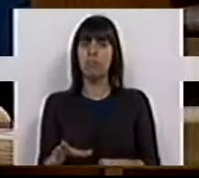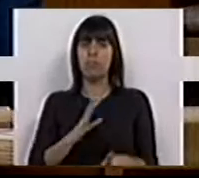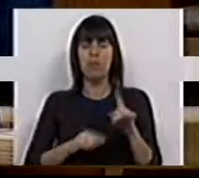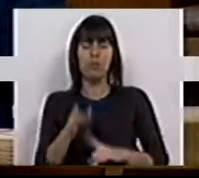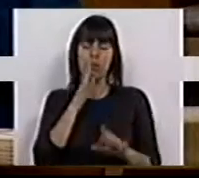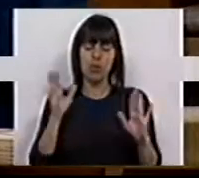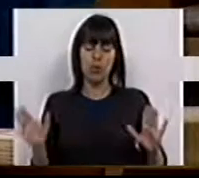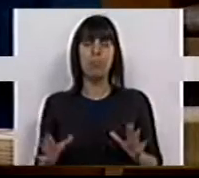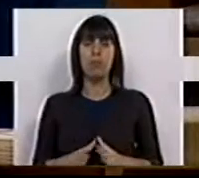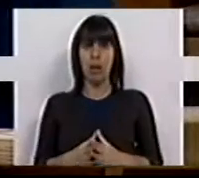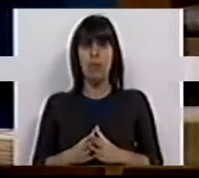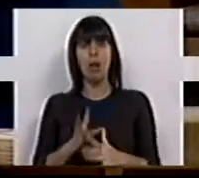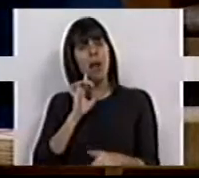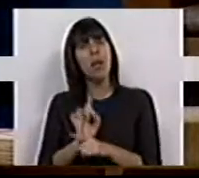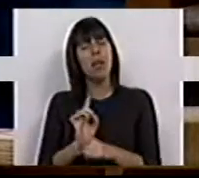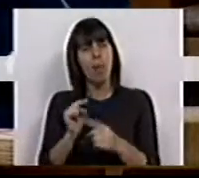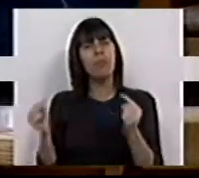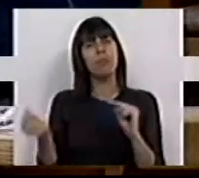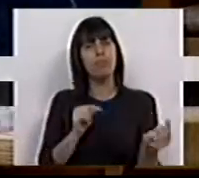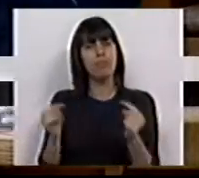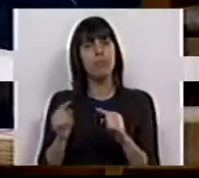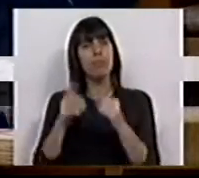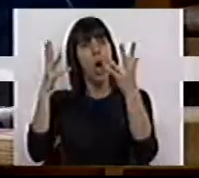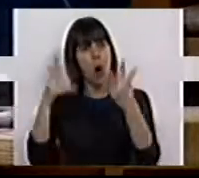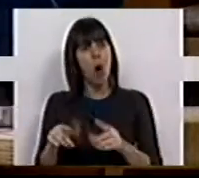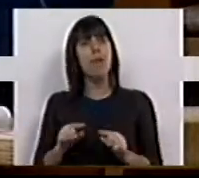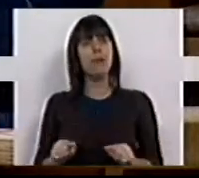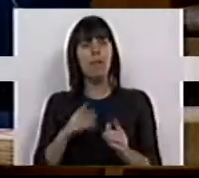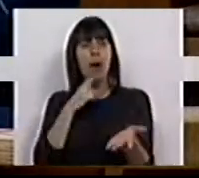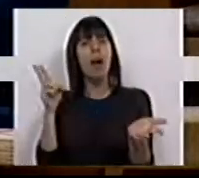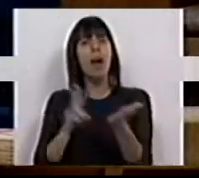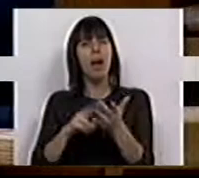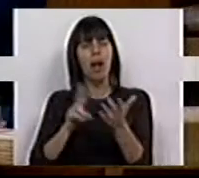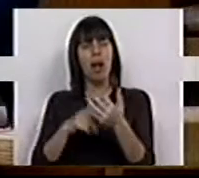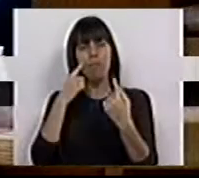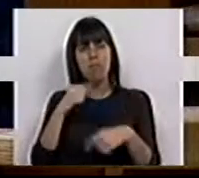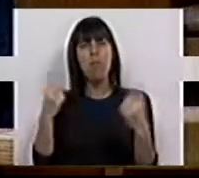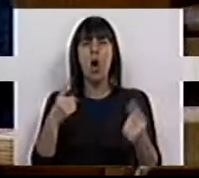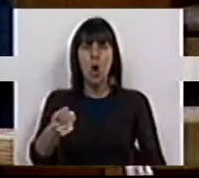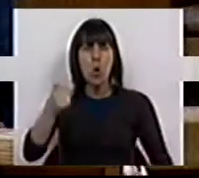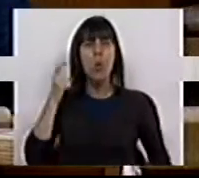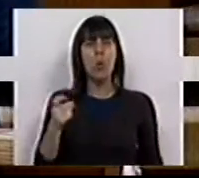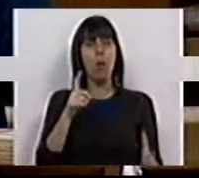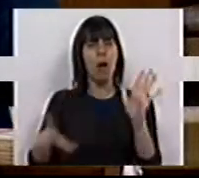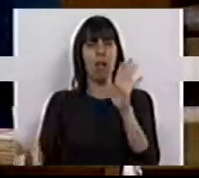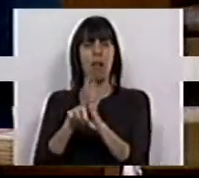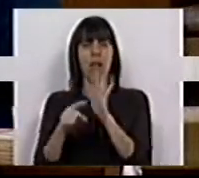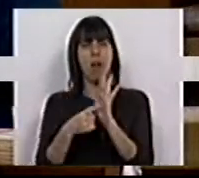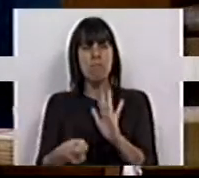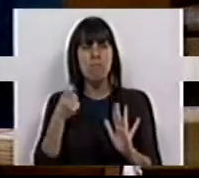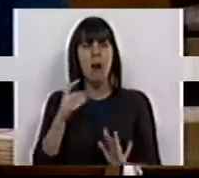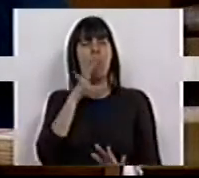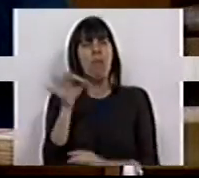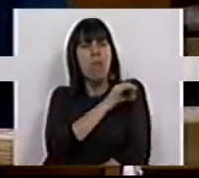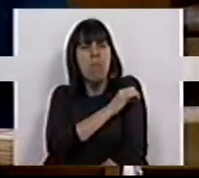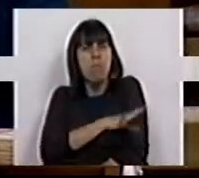Senhoras e senhores deputados, enquanto debatíamos este orçamento, a realidade revelou a crueldade desta lei. Uma